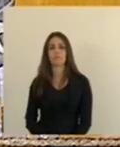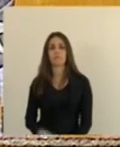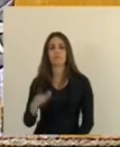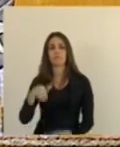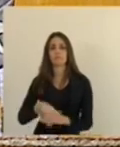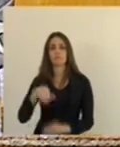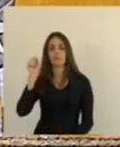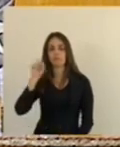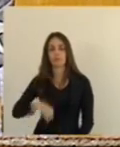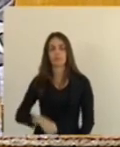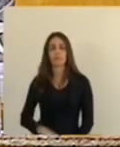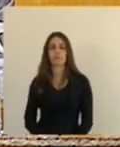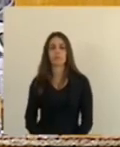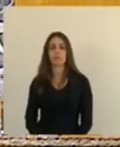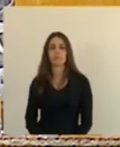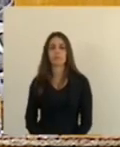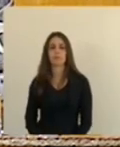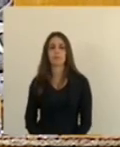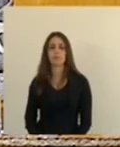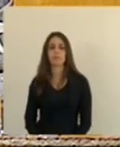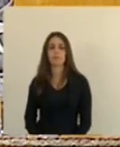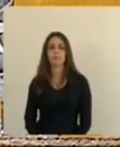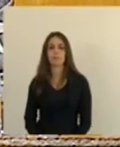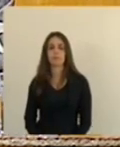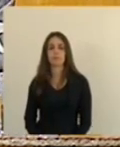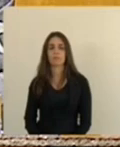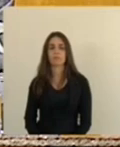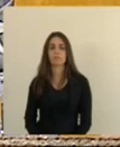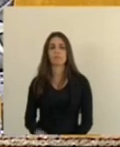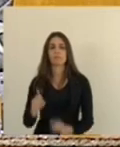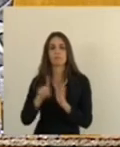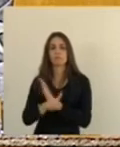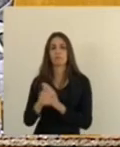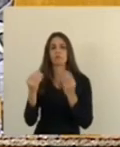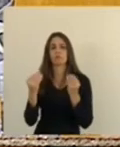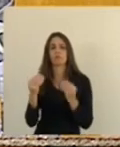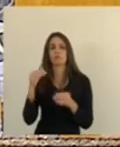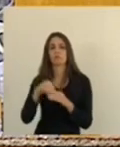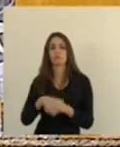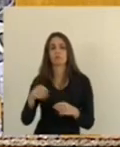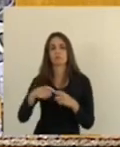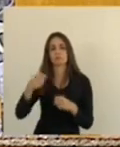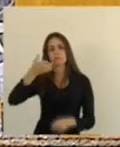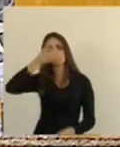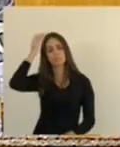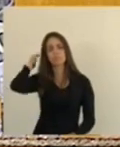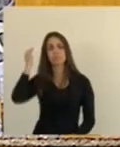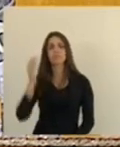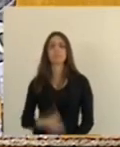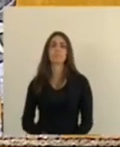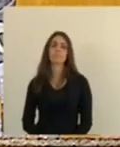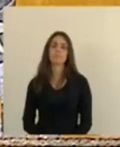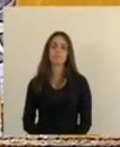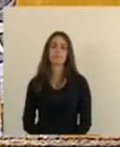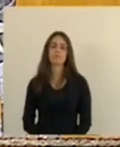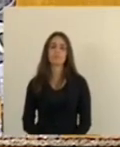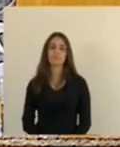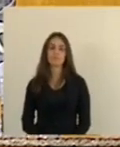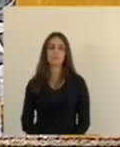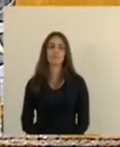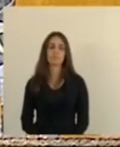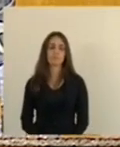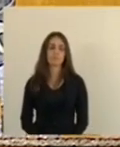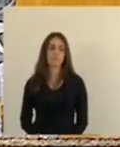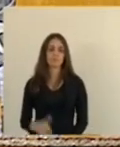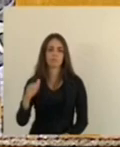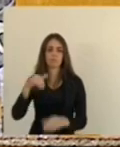deputado delegado danilo baiense vota sim como voto deputado doutor hercules deputado doutor